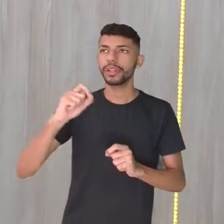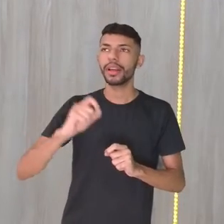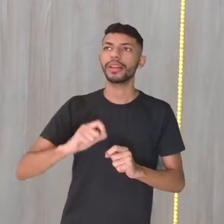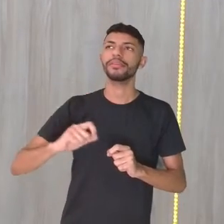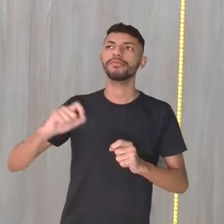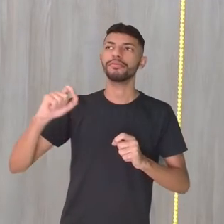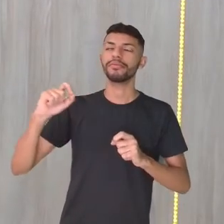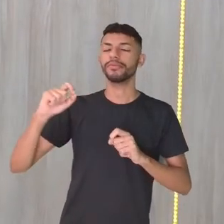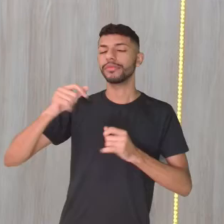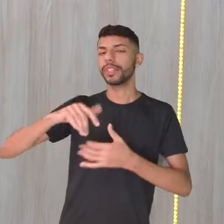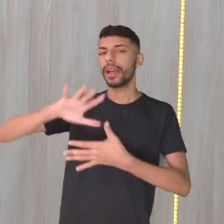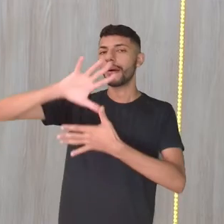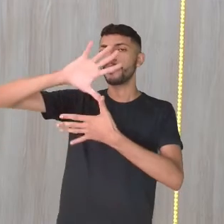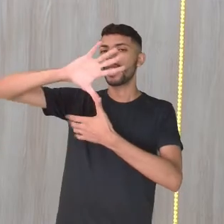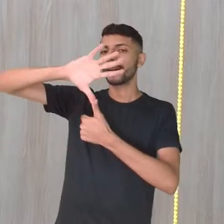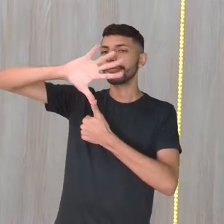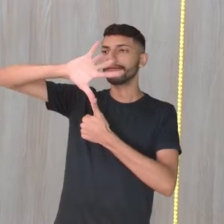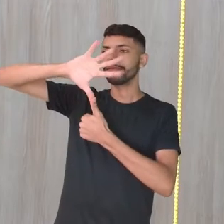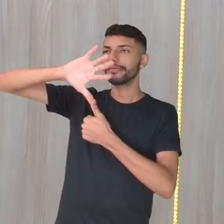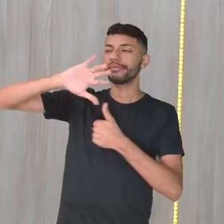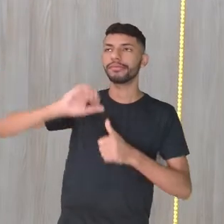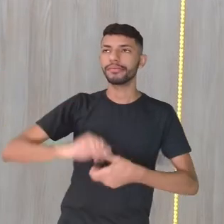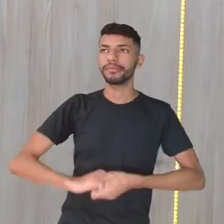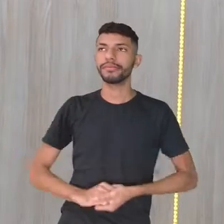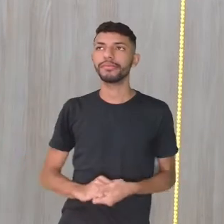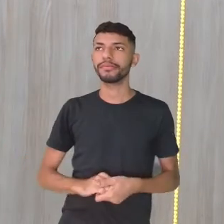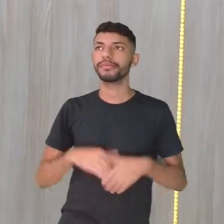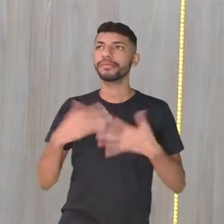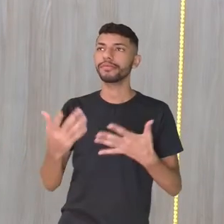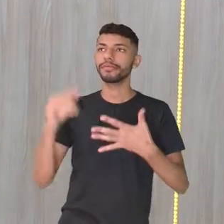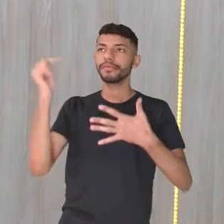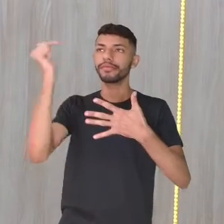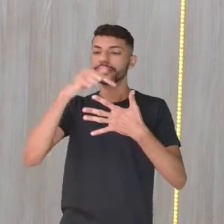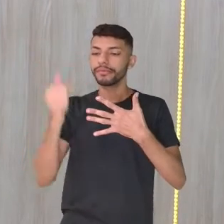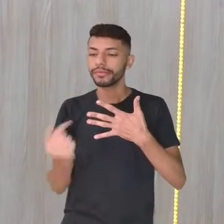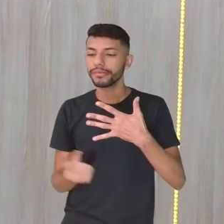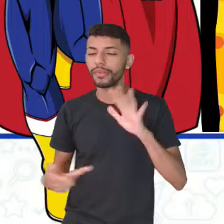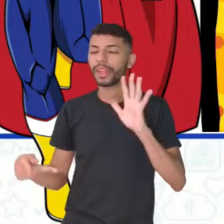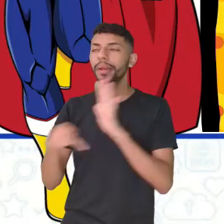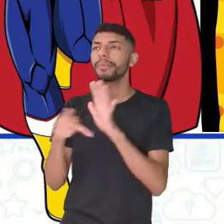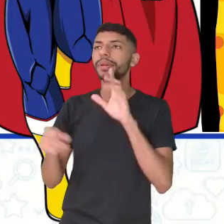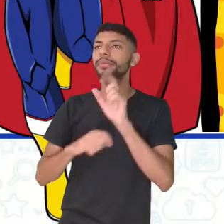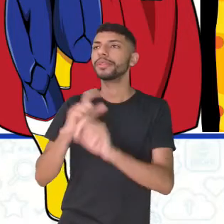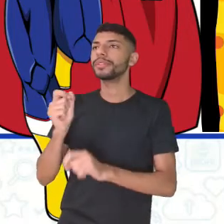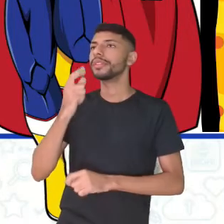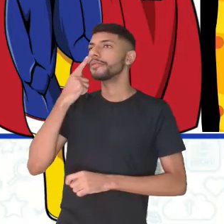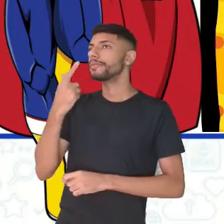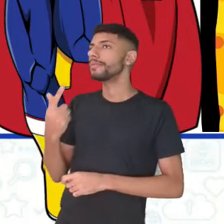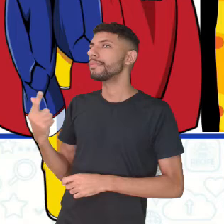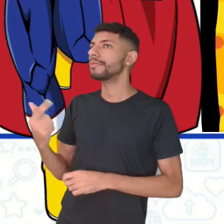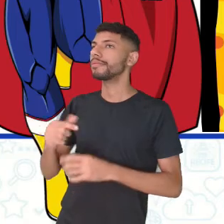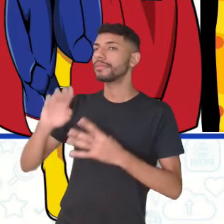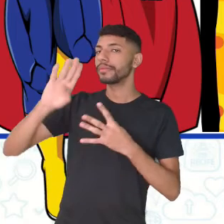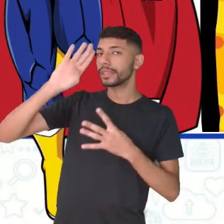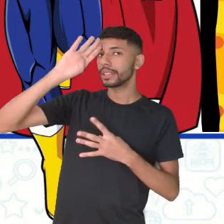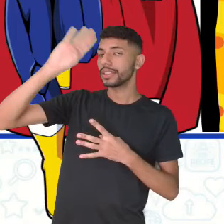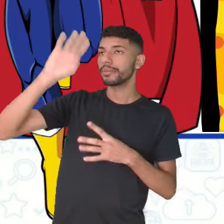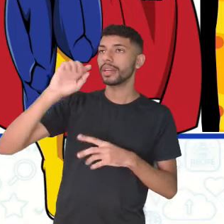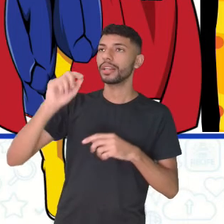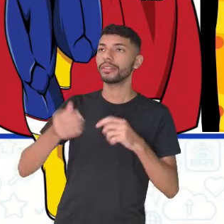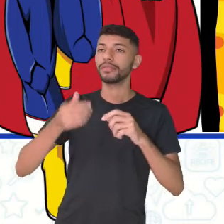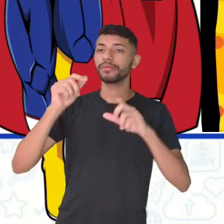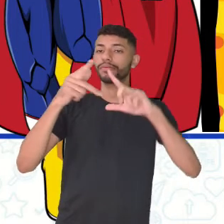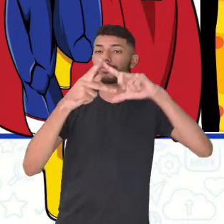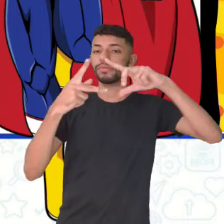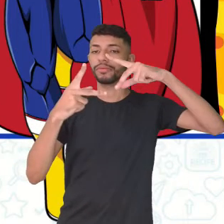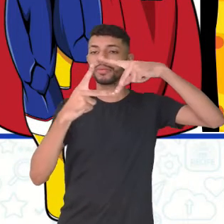da América do Norte. Vamos lá, gente. Os elementos principais das histórias em